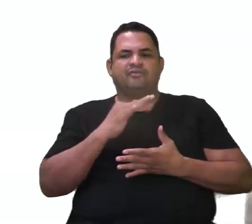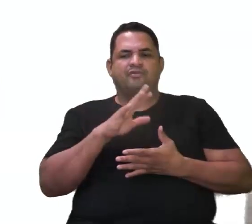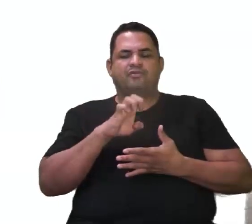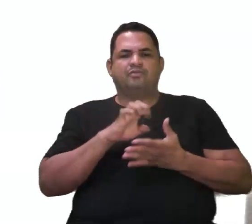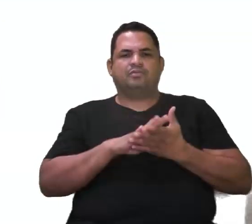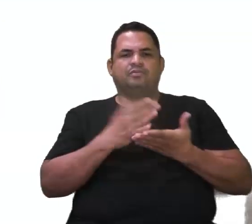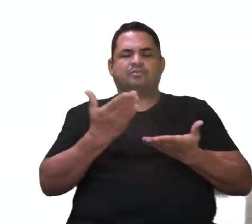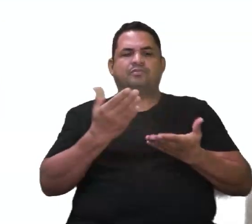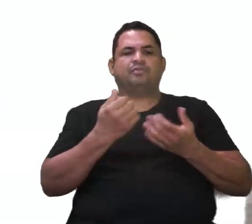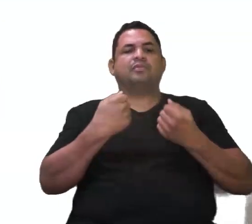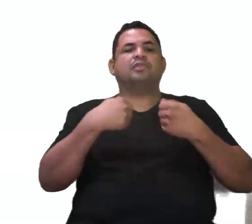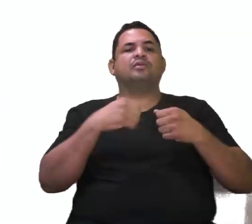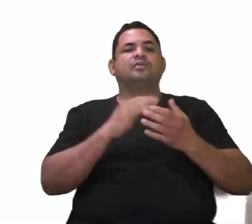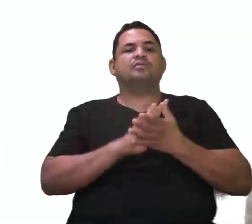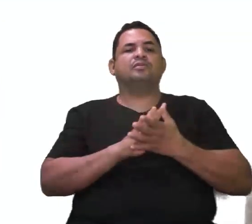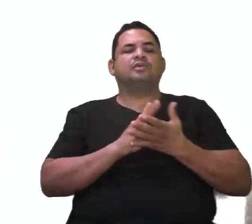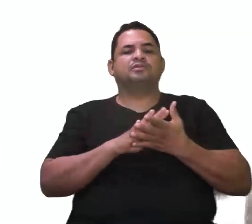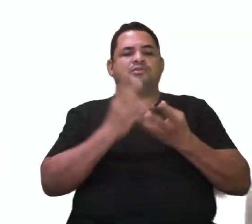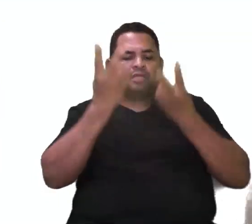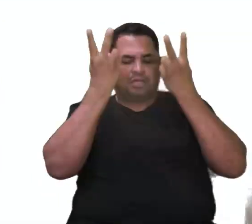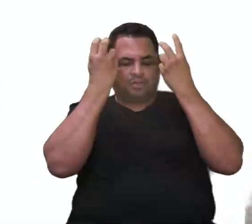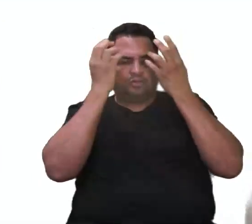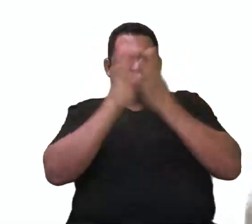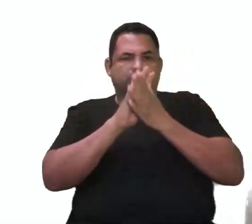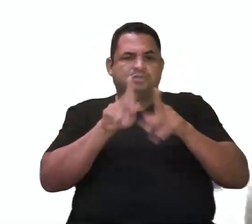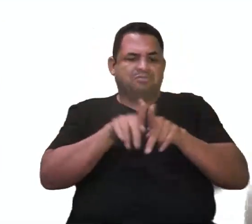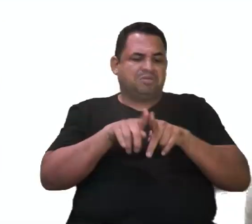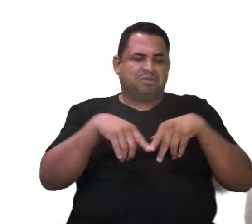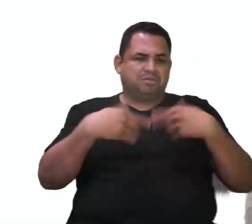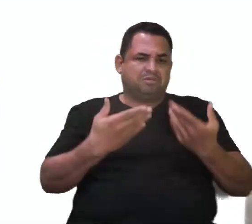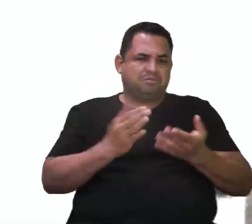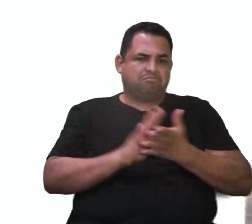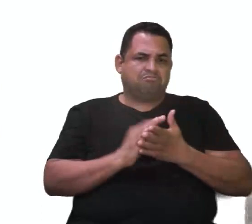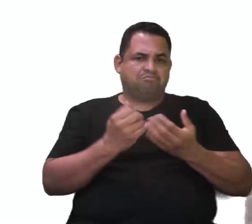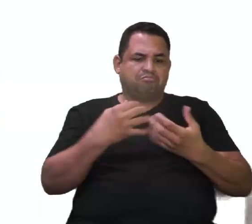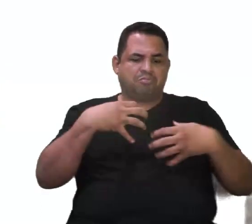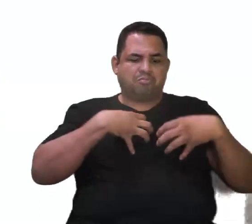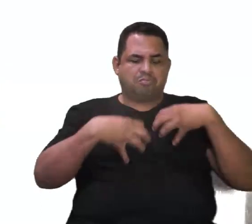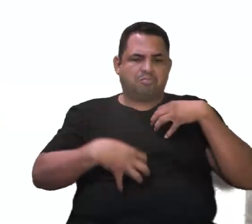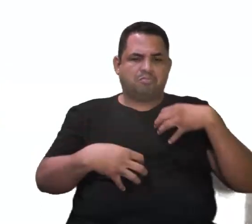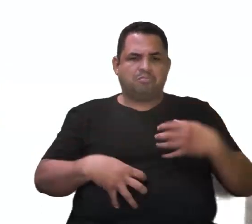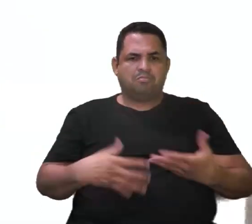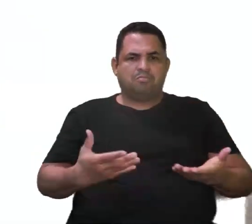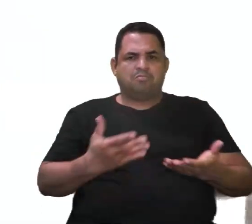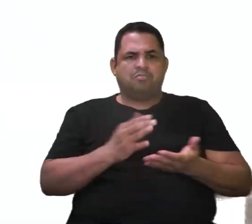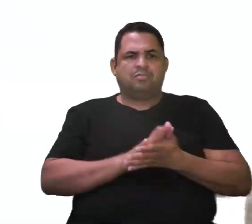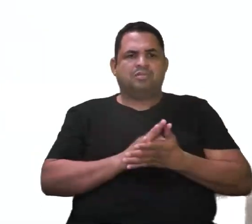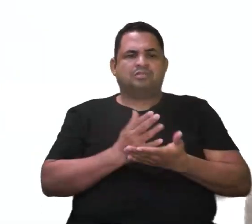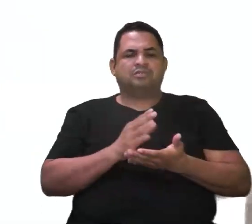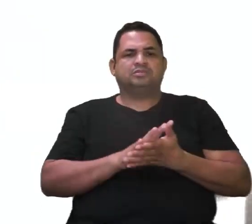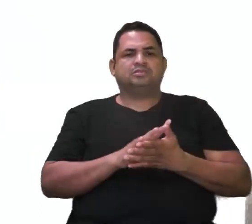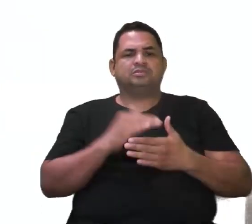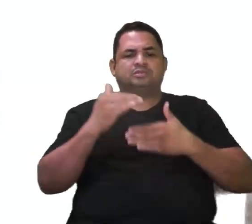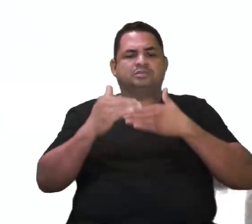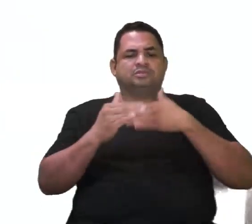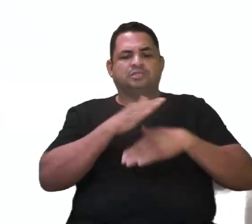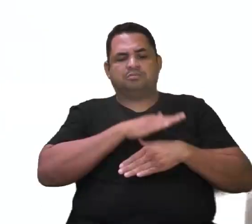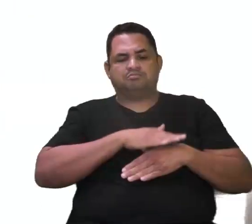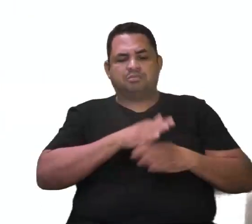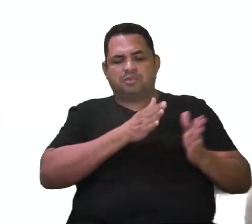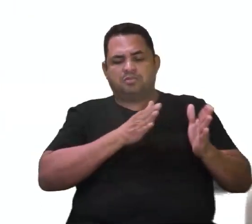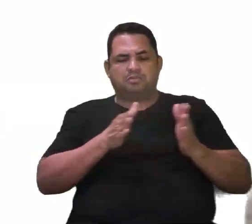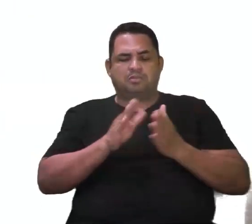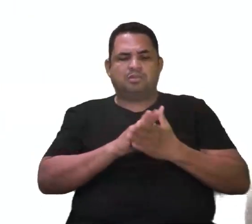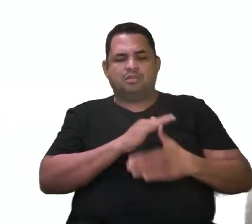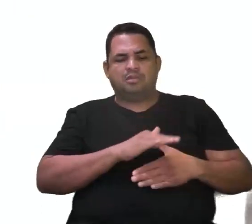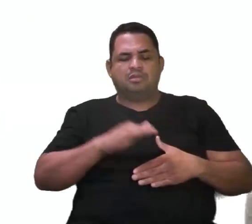viu que esse apêndice também pode aparecer nos coelhos, enfim. Então, esses órgãos podem estar aí presentes na fase adulta, sendo chamados